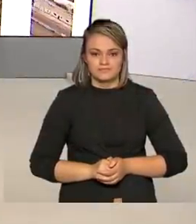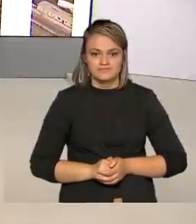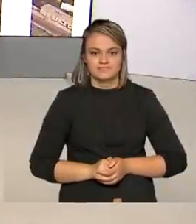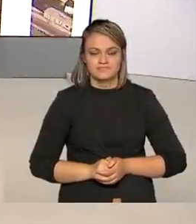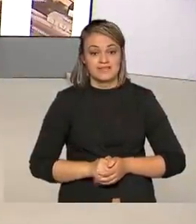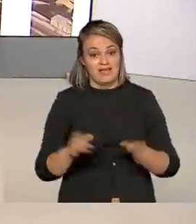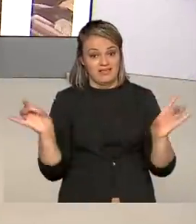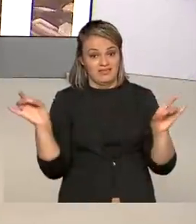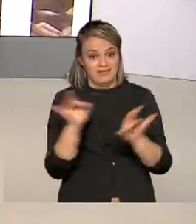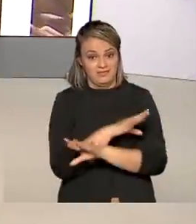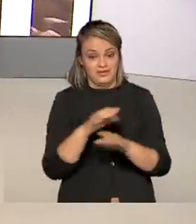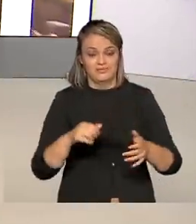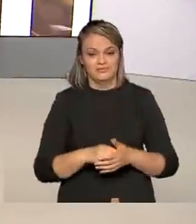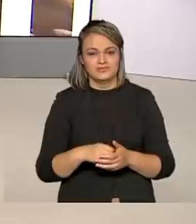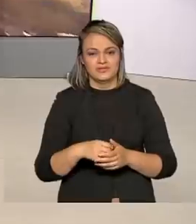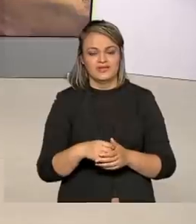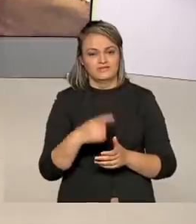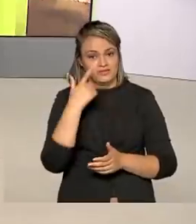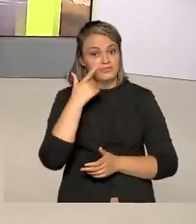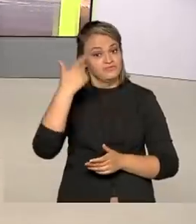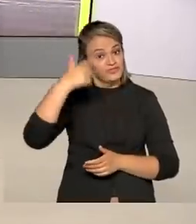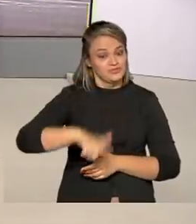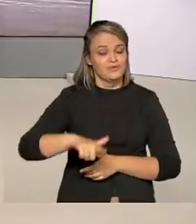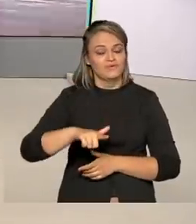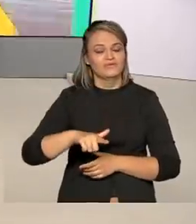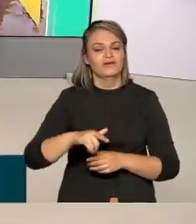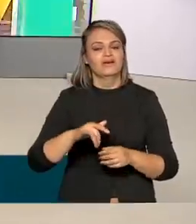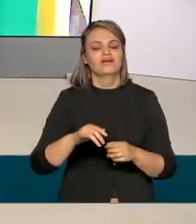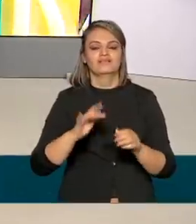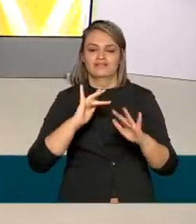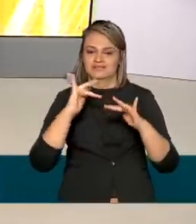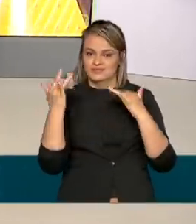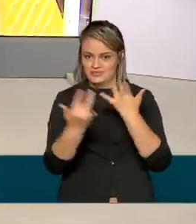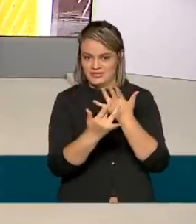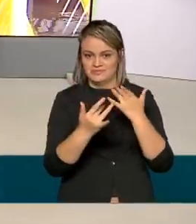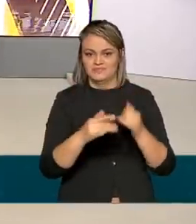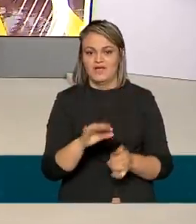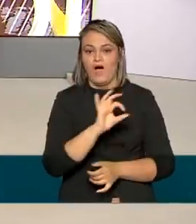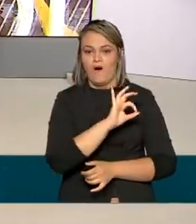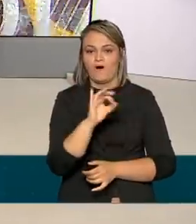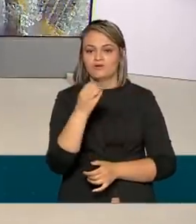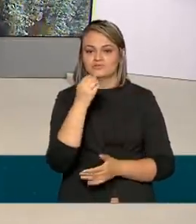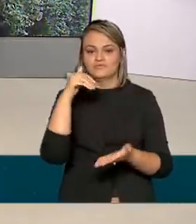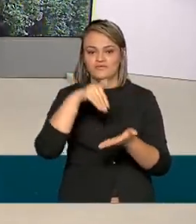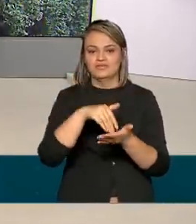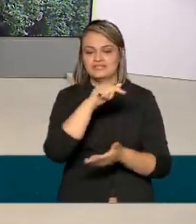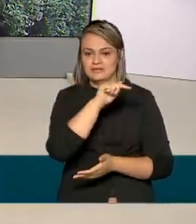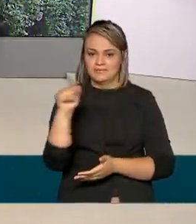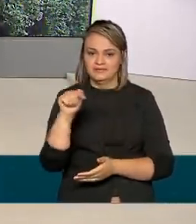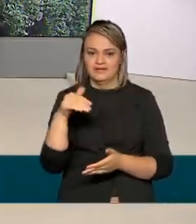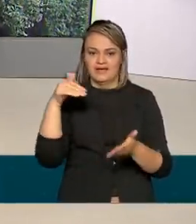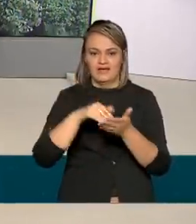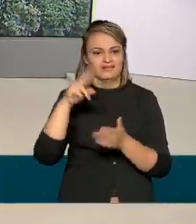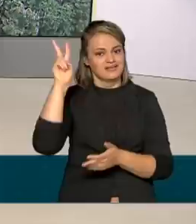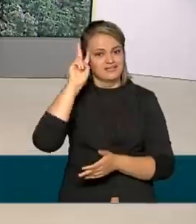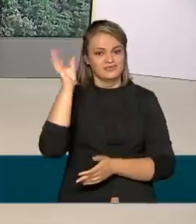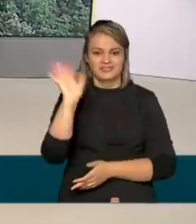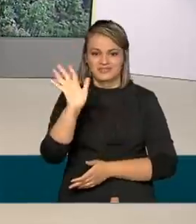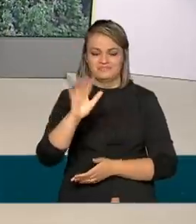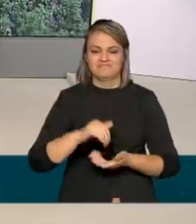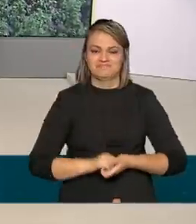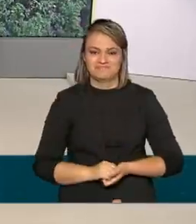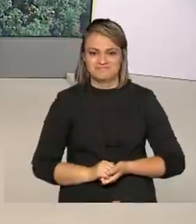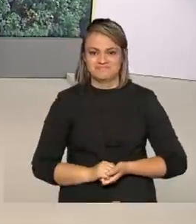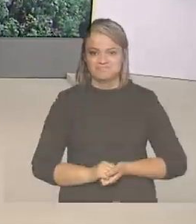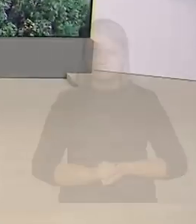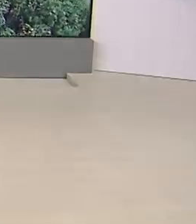O Brasil em Dia fica por aqui. Você pode rever as reportagens em nossas redes sociais. Um ótimo fim de semana para você e até segunda. Tchau, tchau.